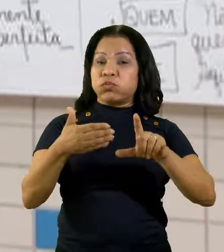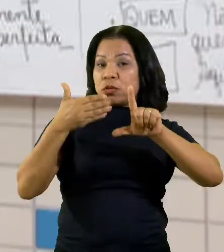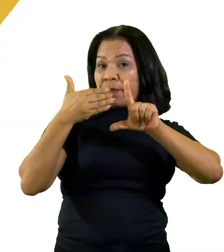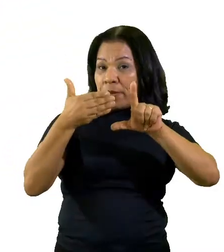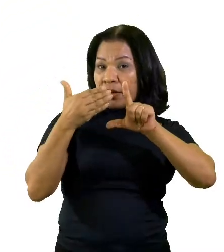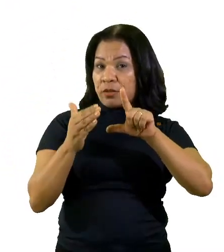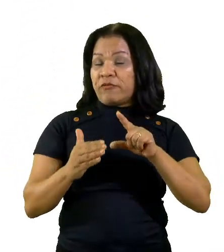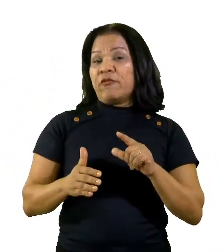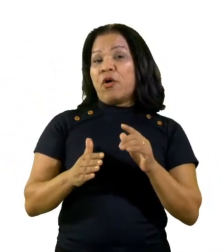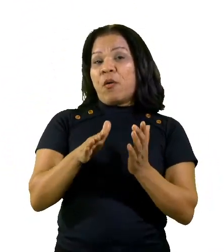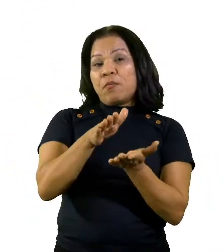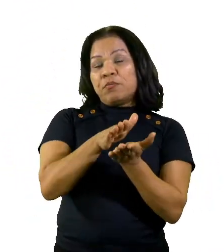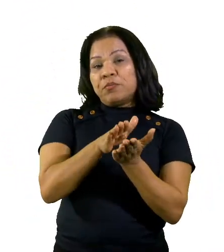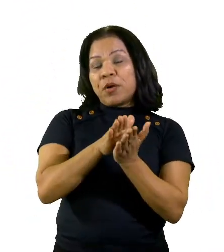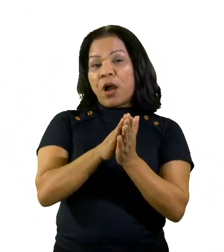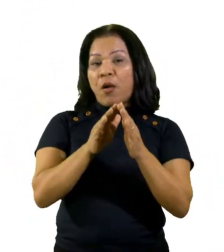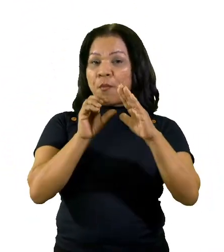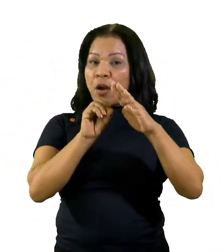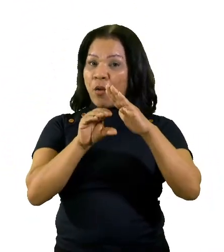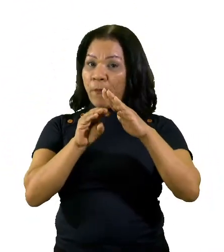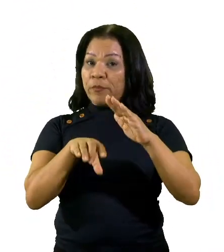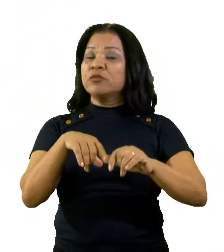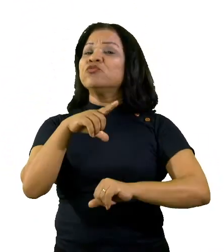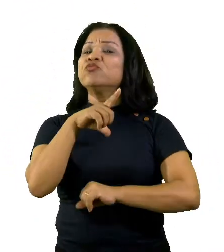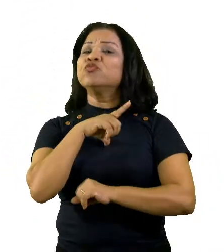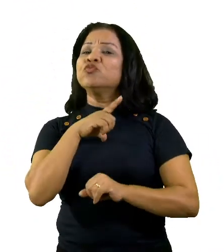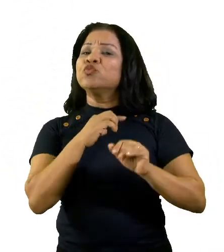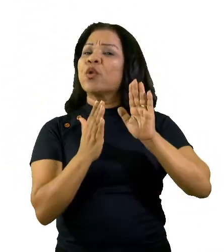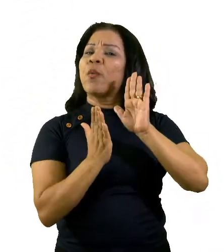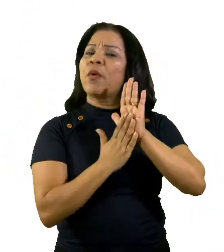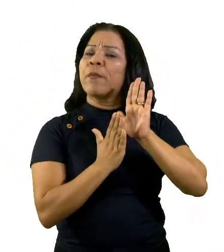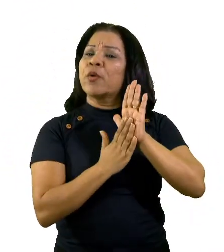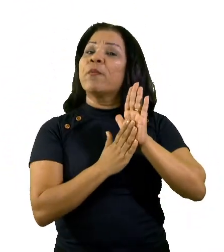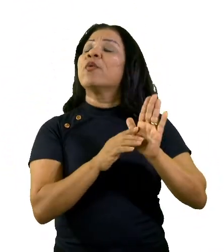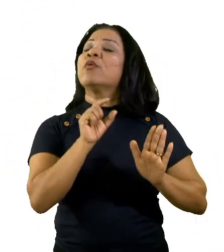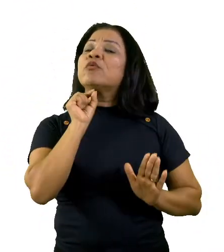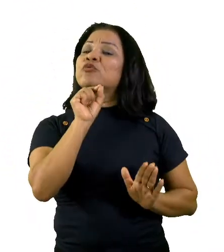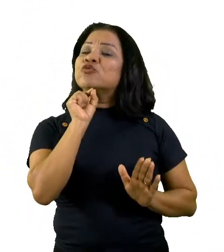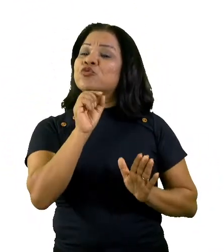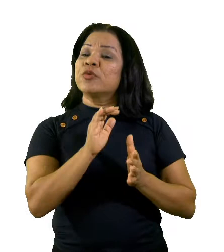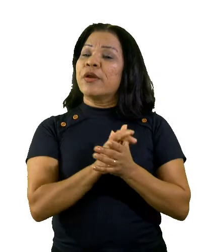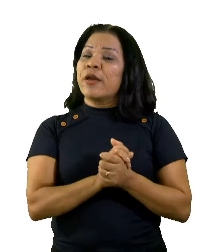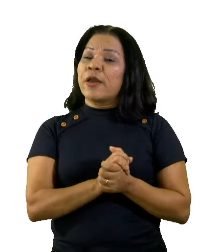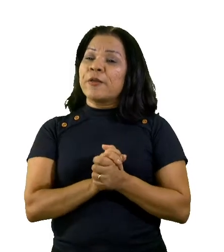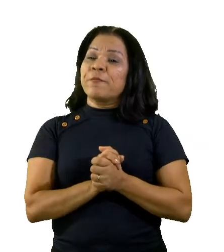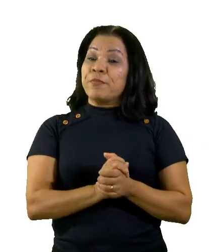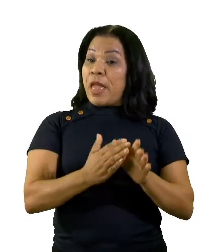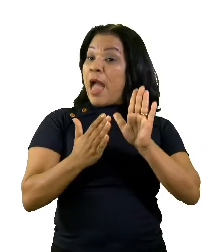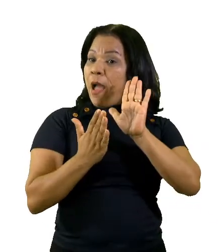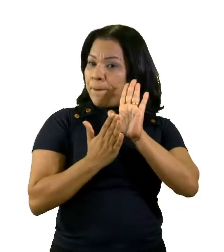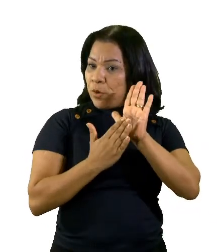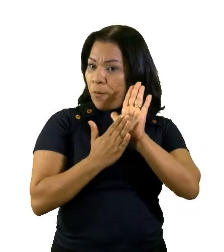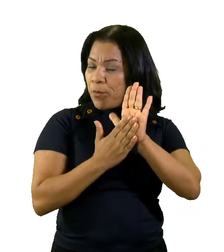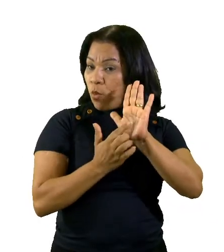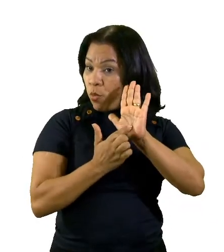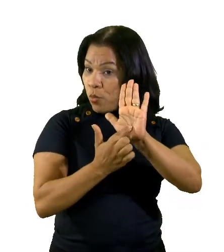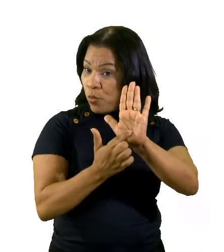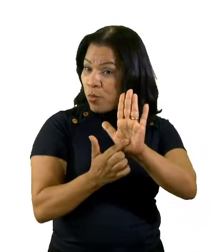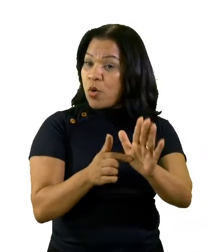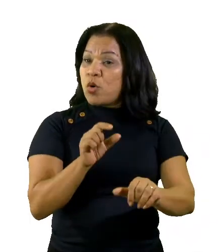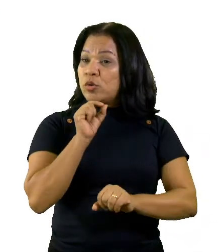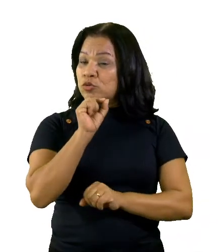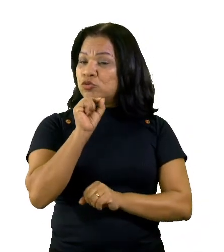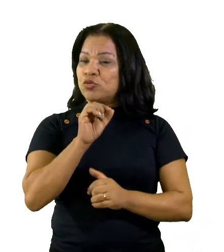escola, tem uma proposta de produção textual sobre esse gênero. A proposta diz o seguinte,